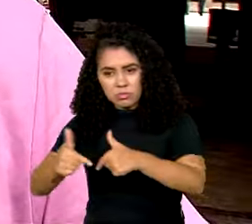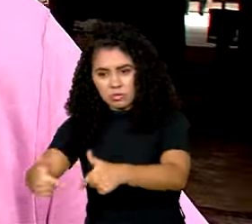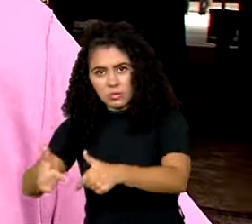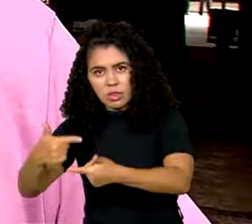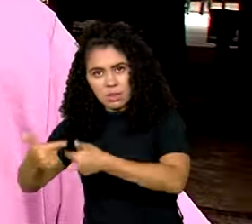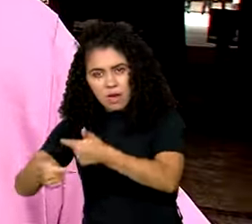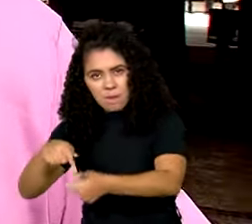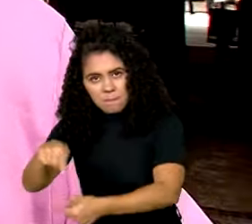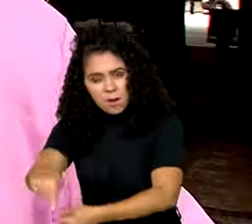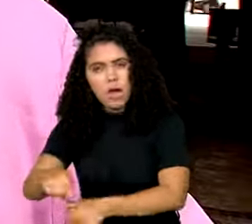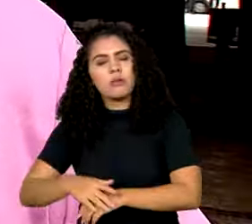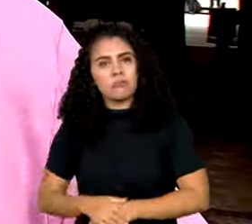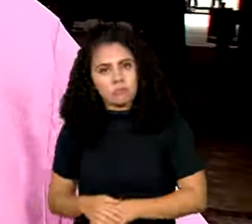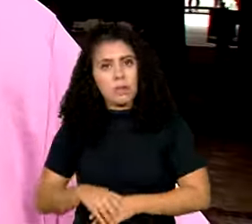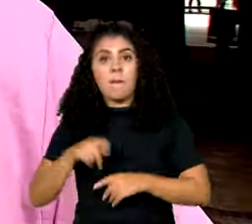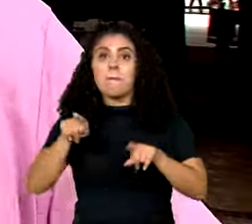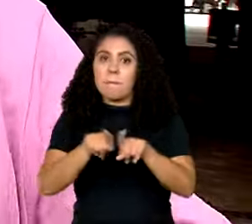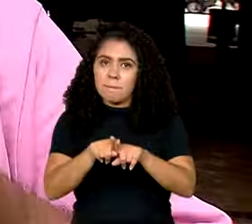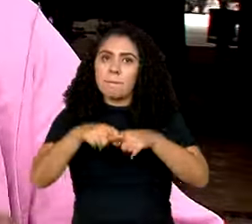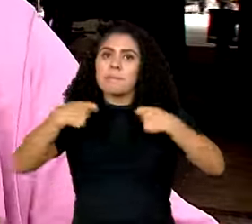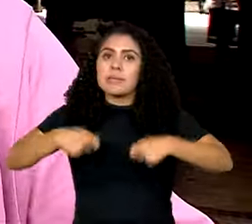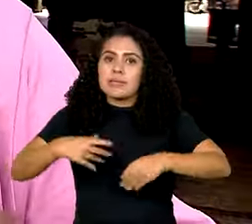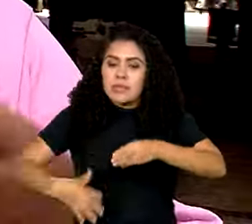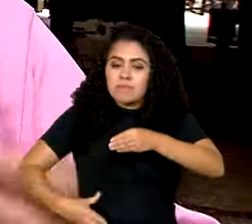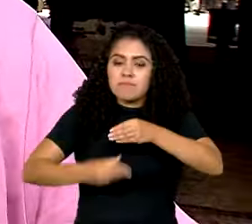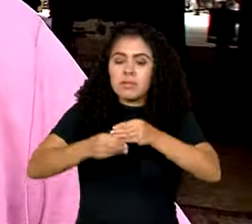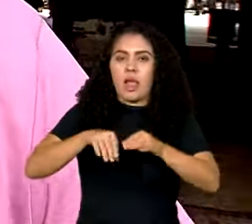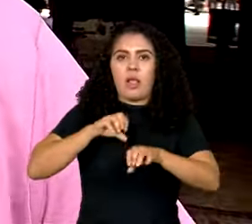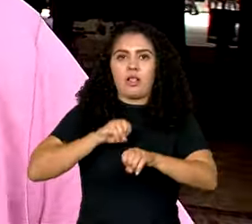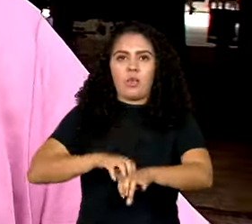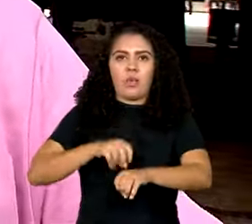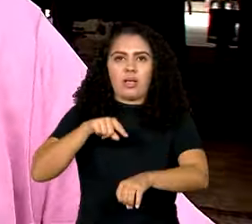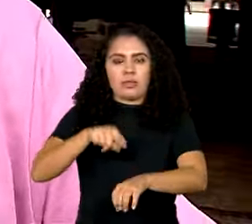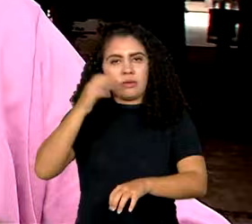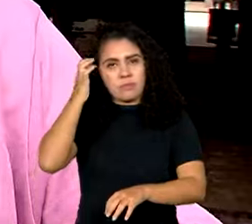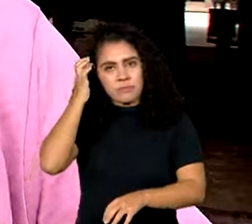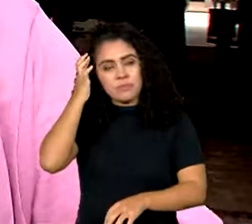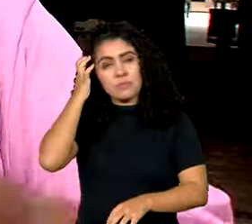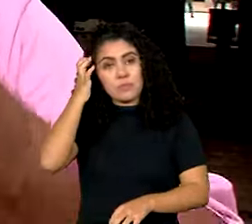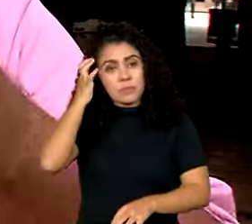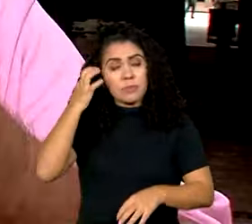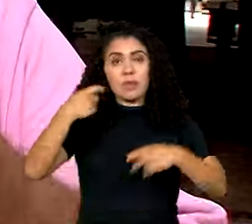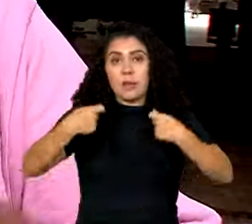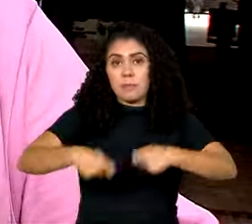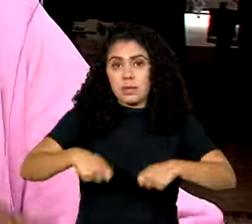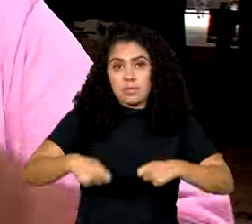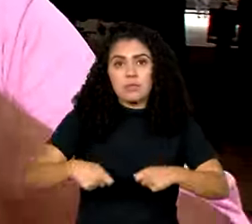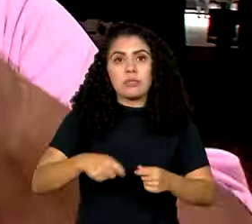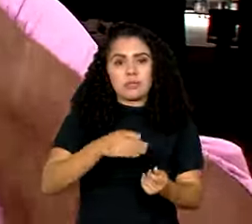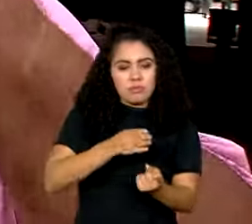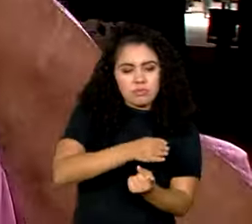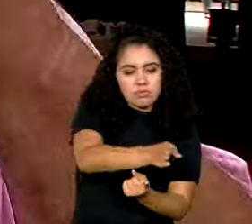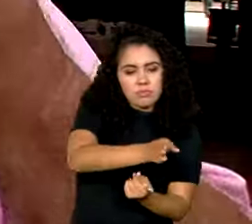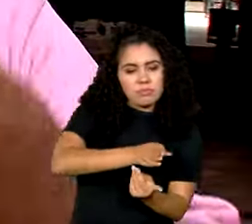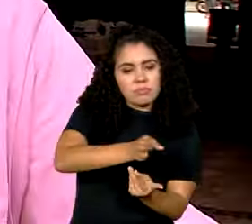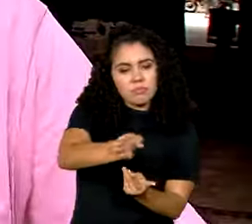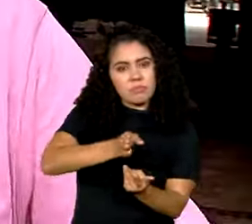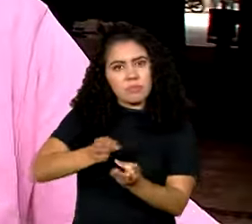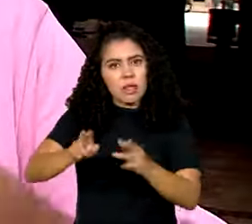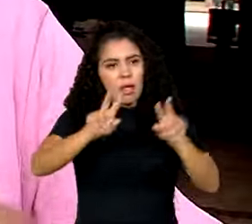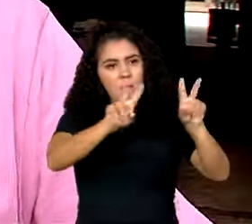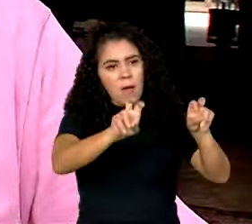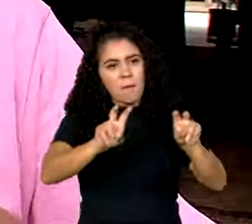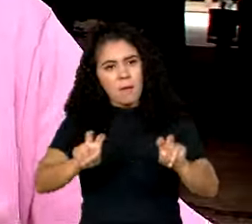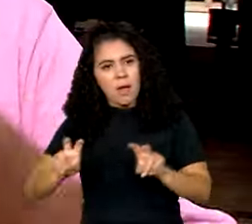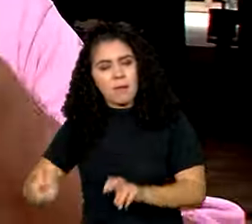você precisa trabalhar o eixo da educação. Então, todos esses eixos, eles precisam ser trabalhados, precisa ter um grupo